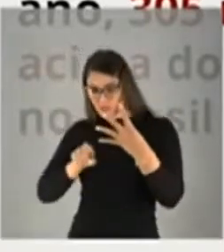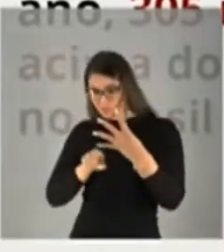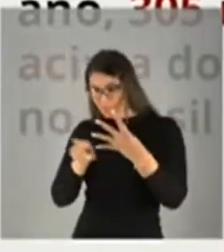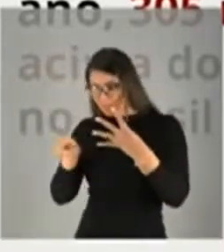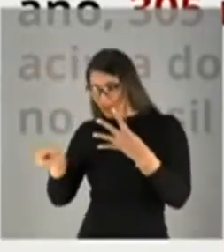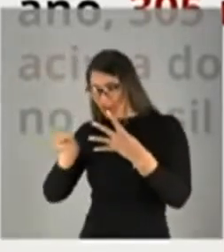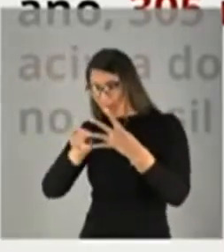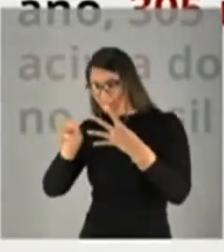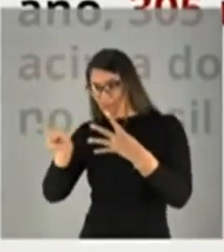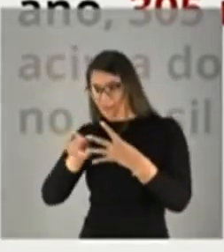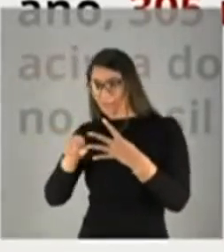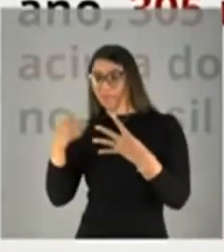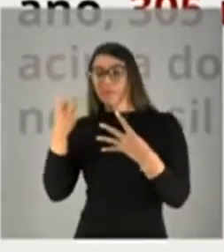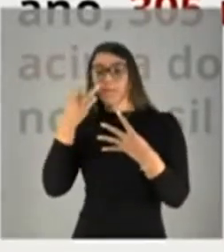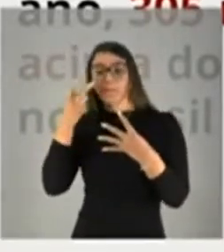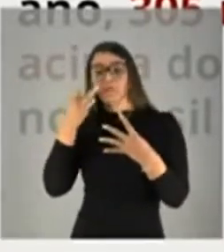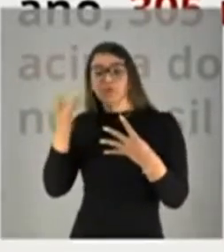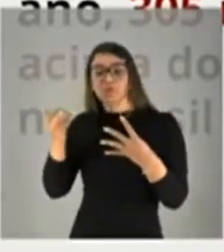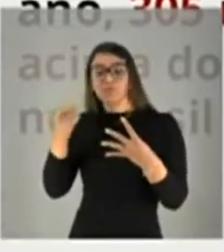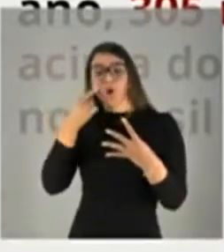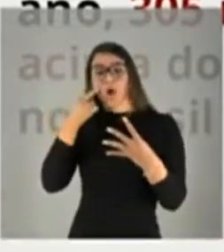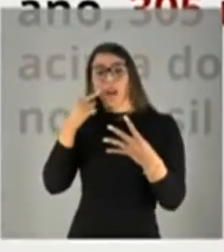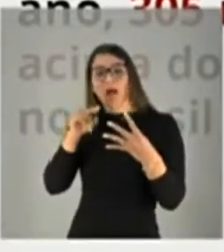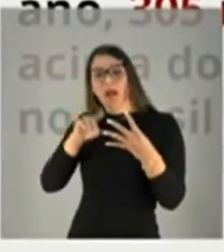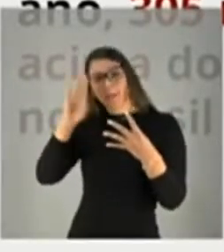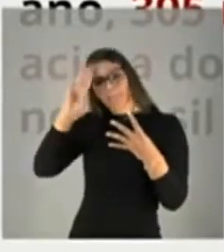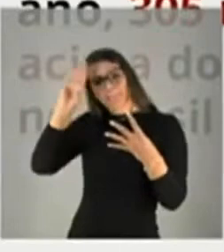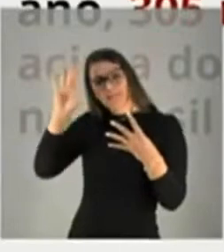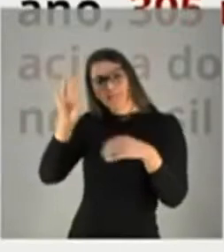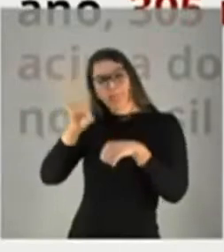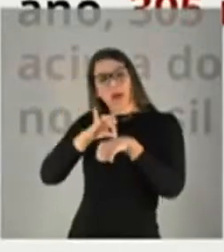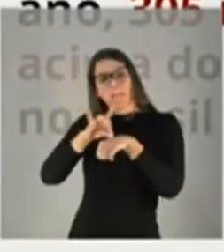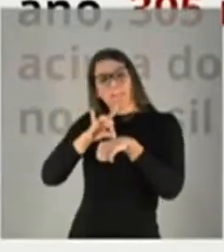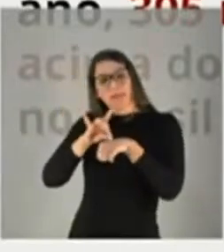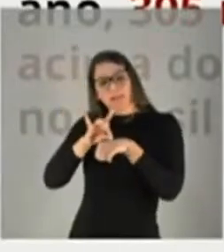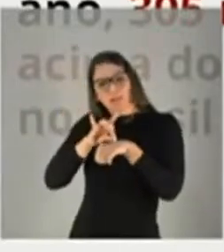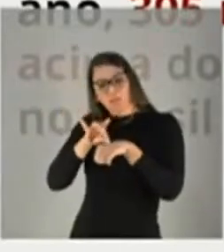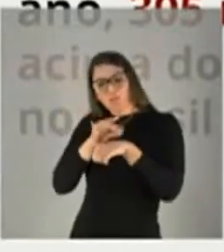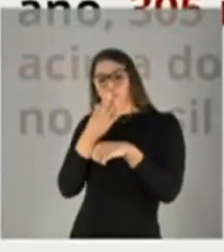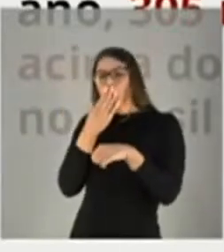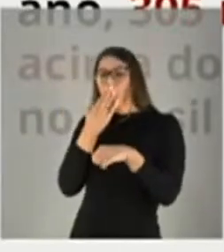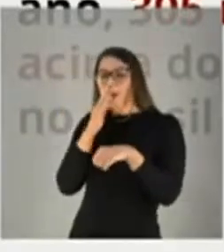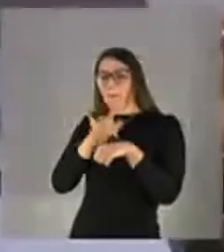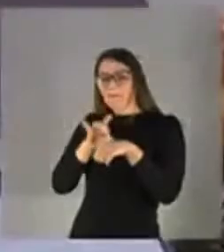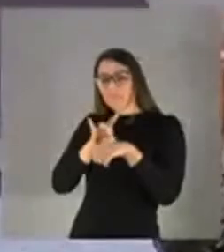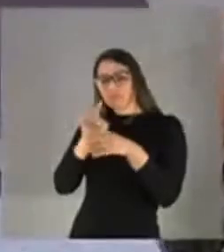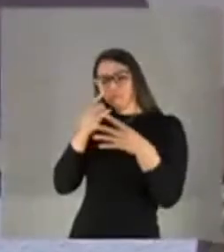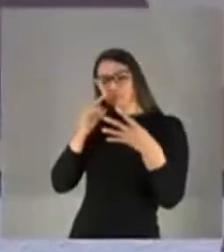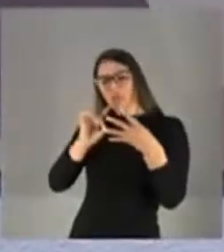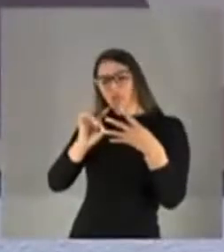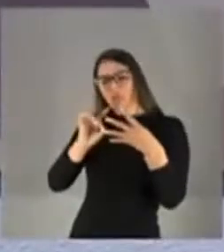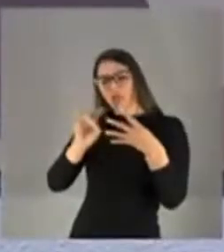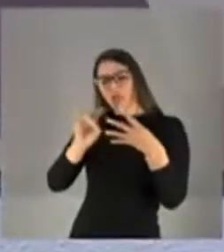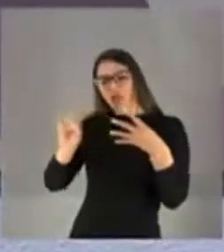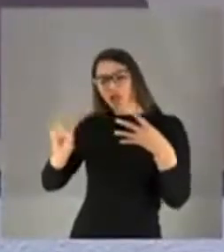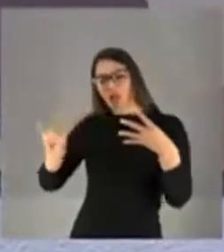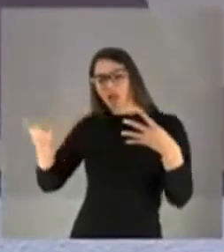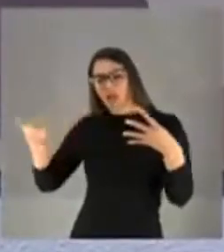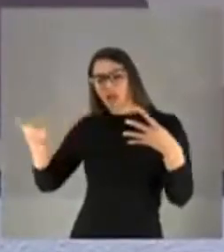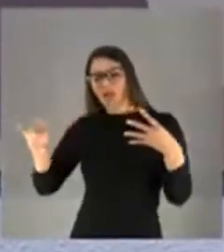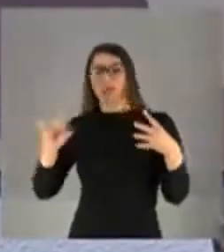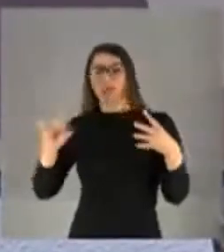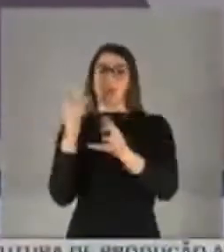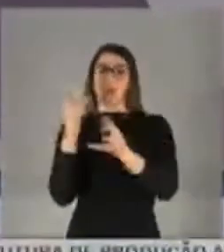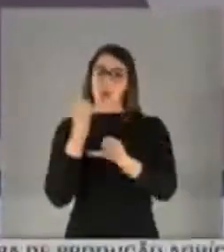peço que olhem para a linha mais escura do gráfico, a linha em preto, que esse é um cálculo baseado numa série